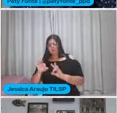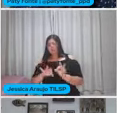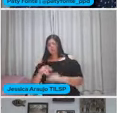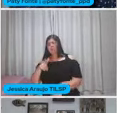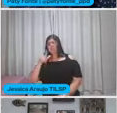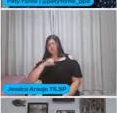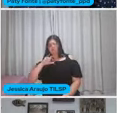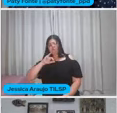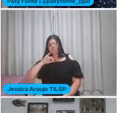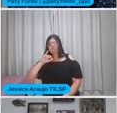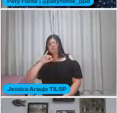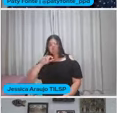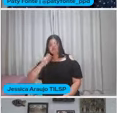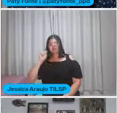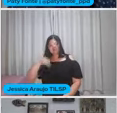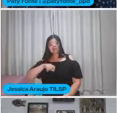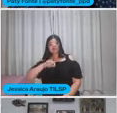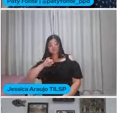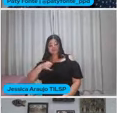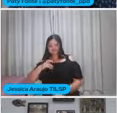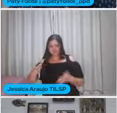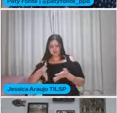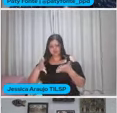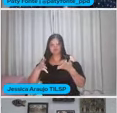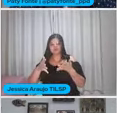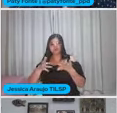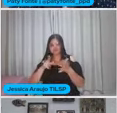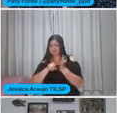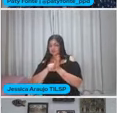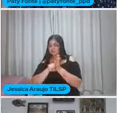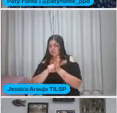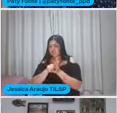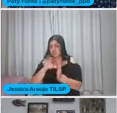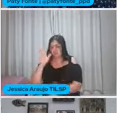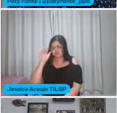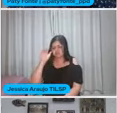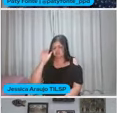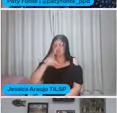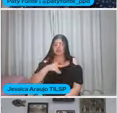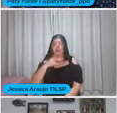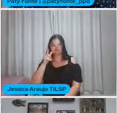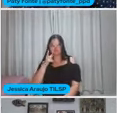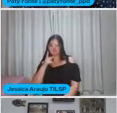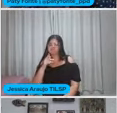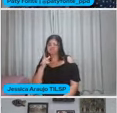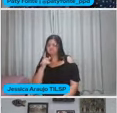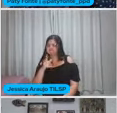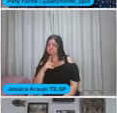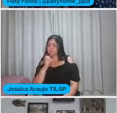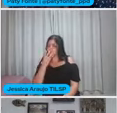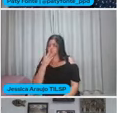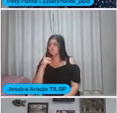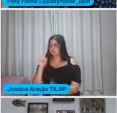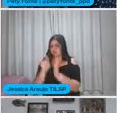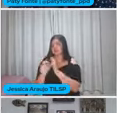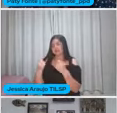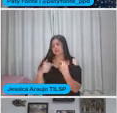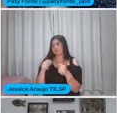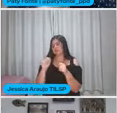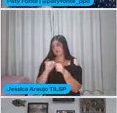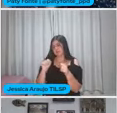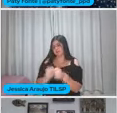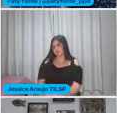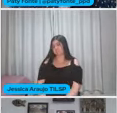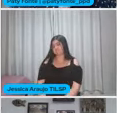vantagem Ele instiga A pergunta Porque boas perguntas Tem que ser feitas Ele